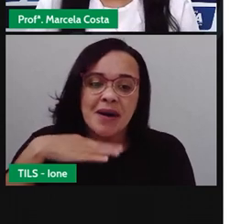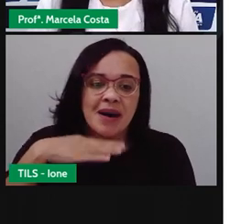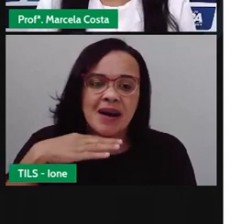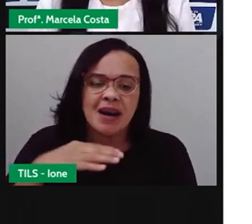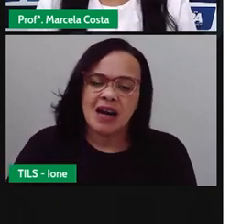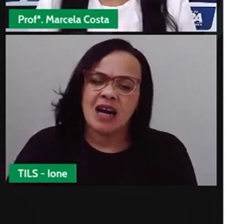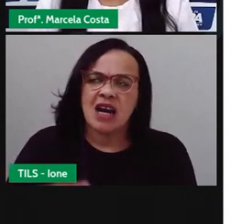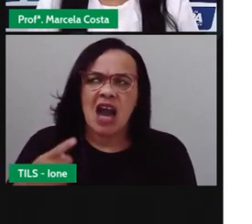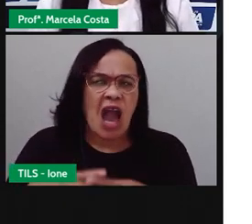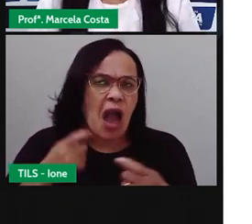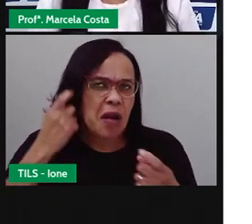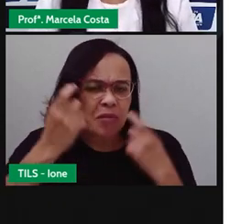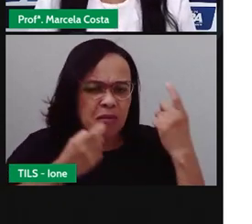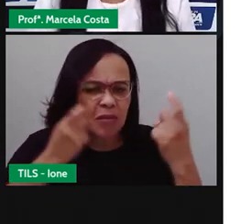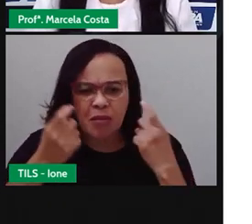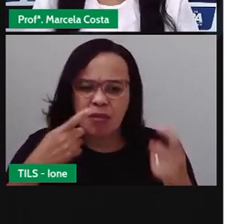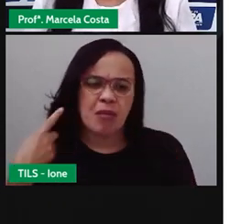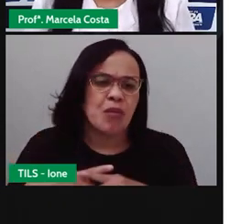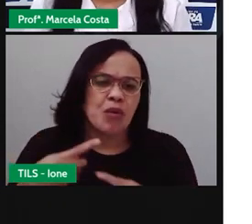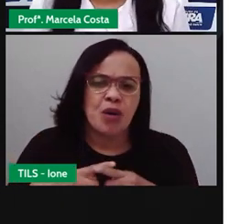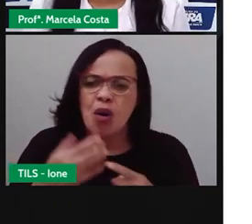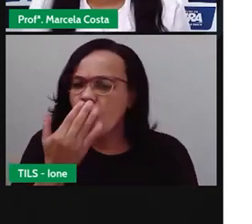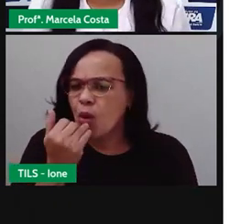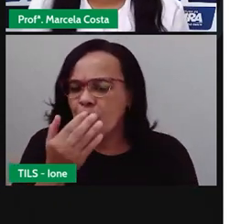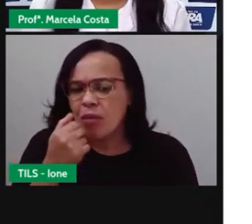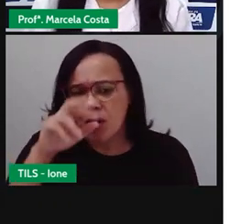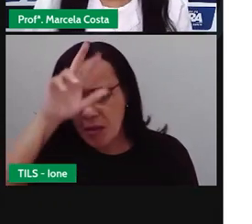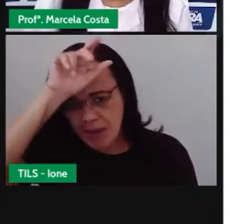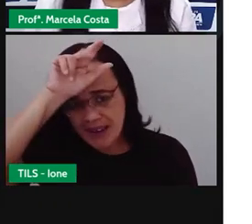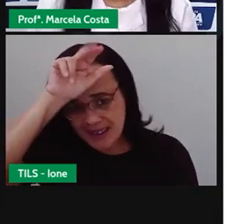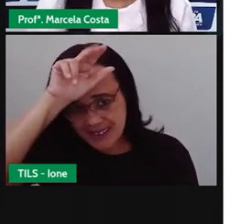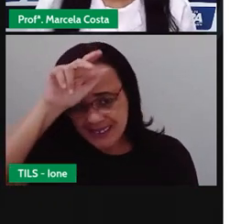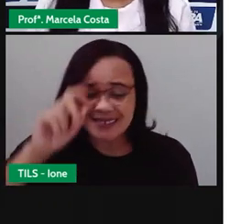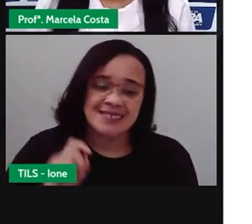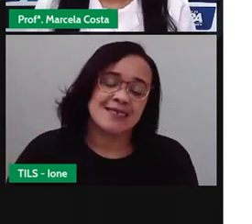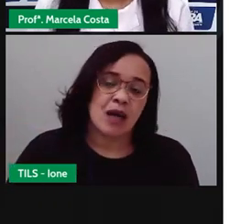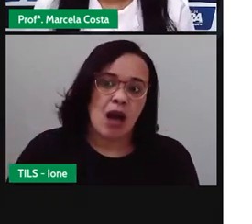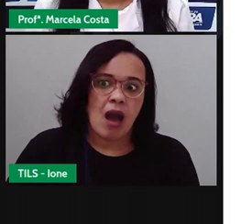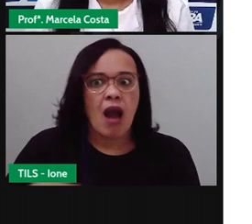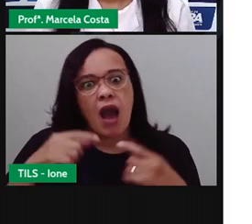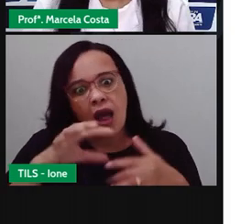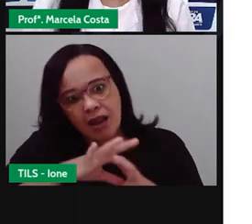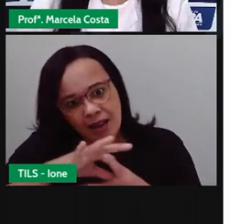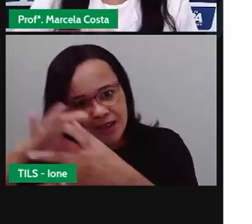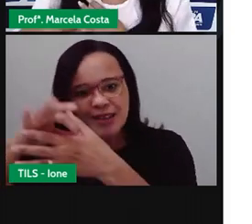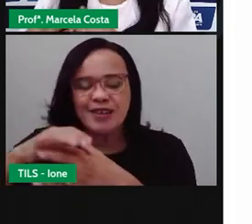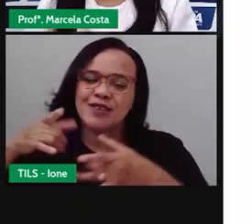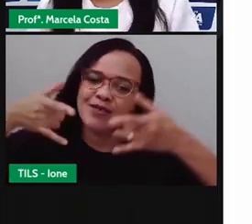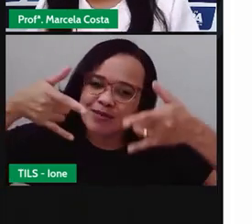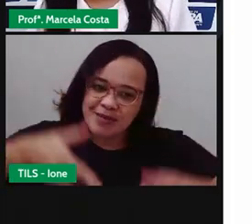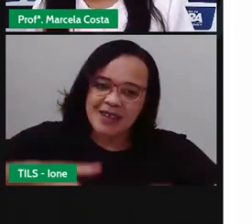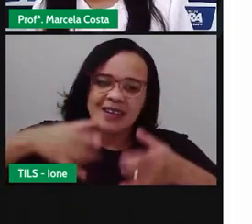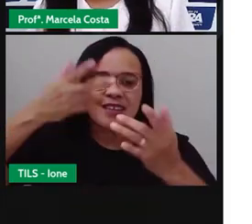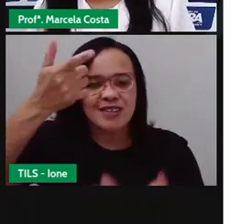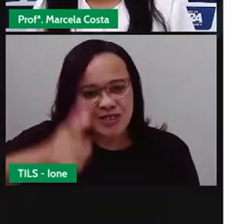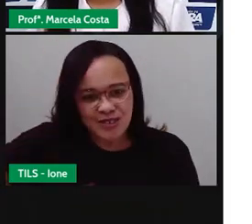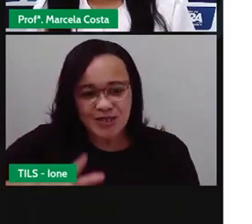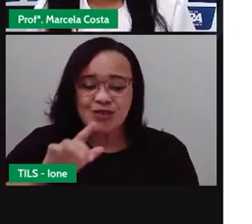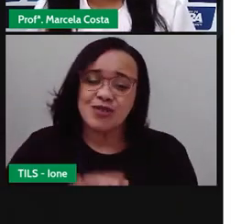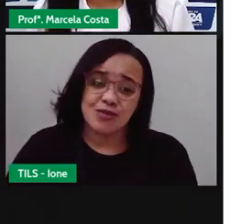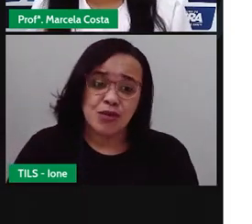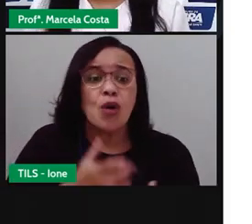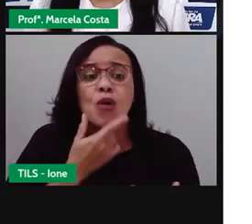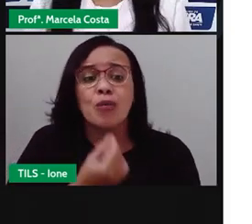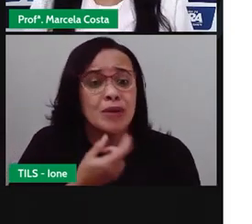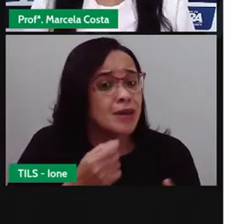de barata. E botou ele para a cama do dom, para dormir. E com o menino, aconteceu a mesma